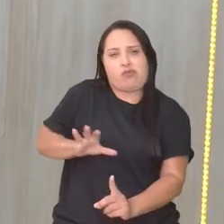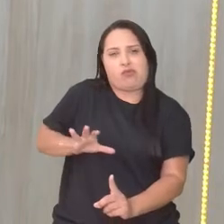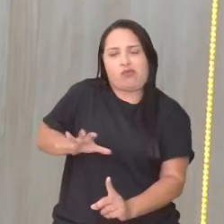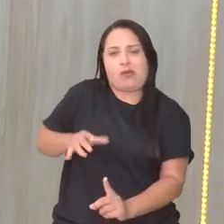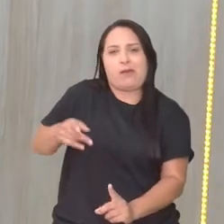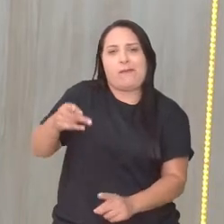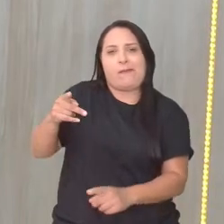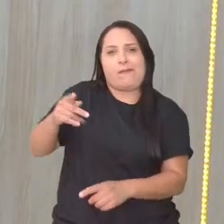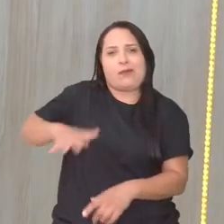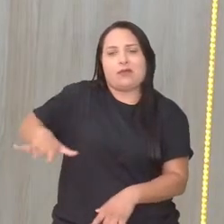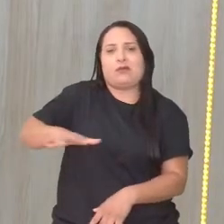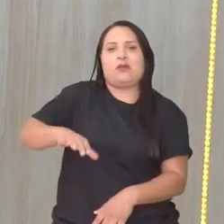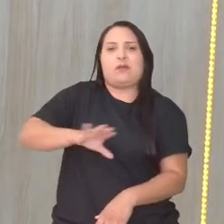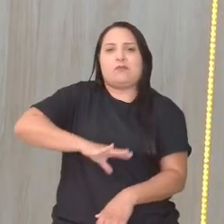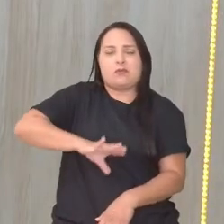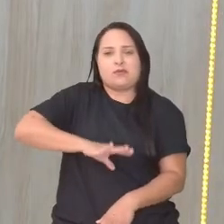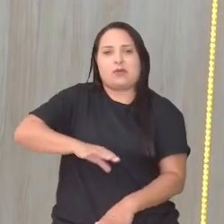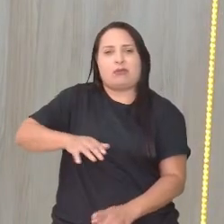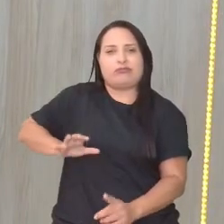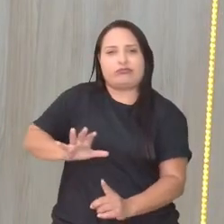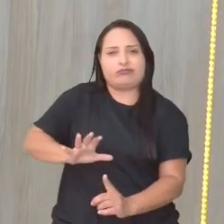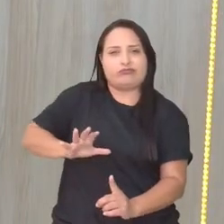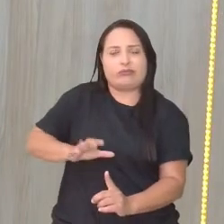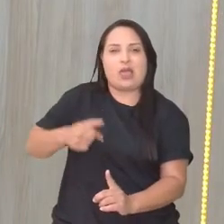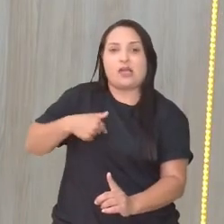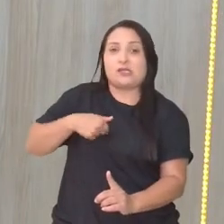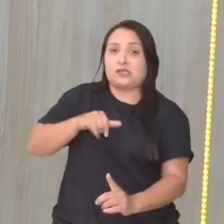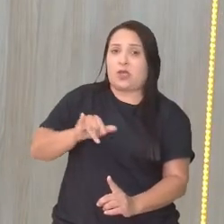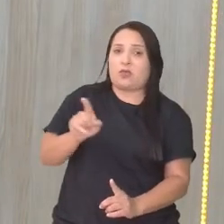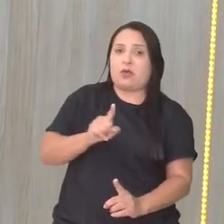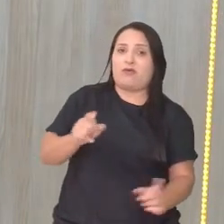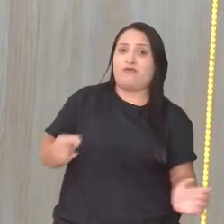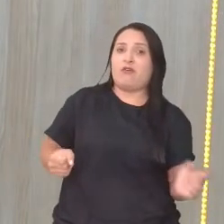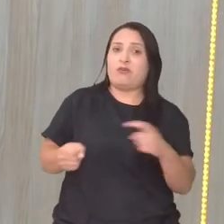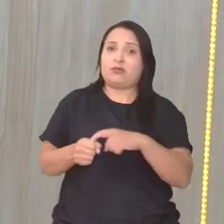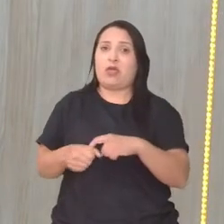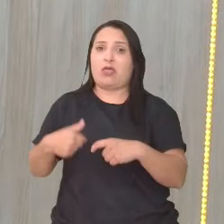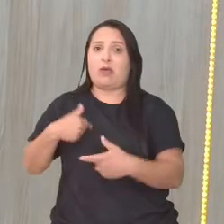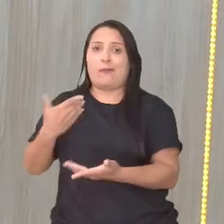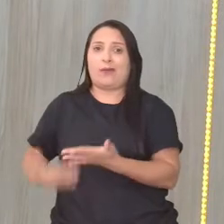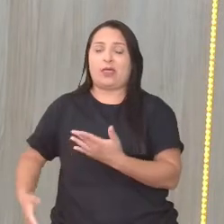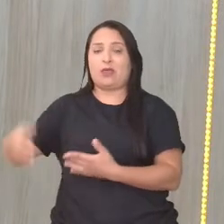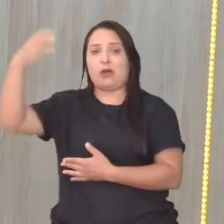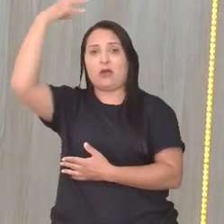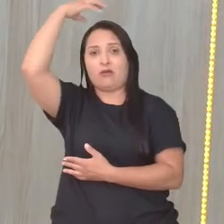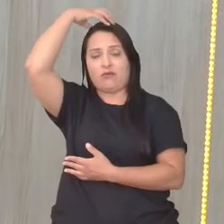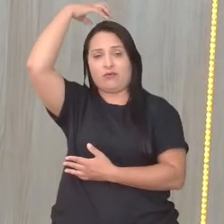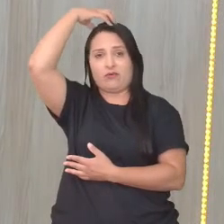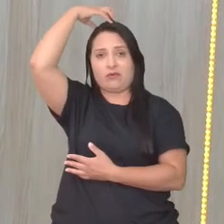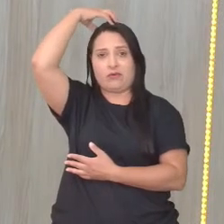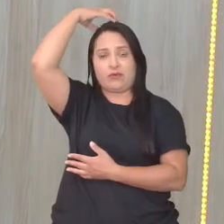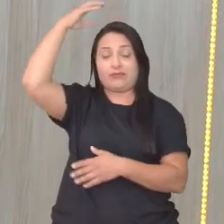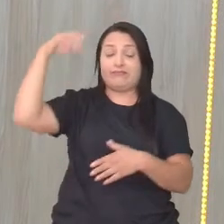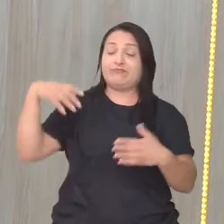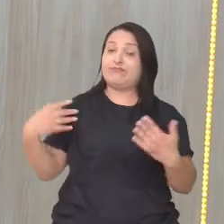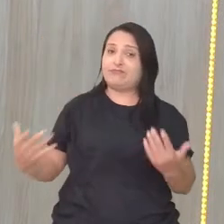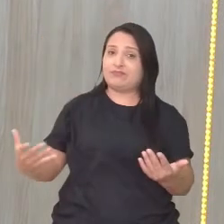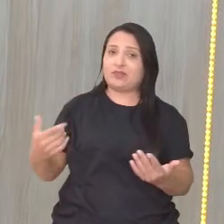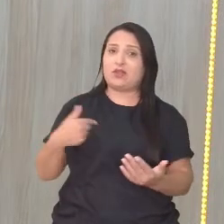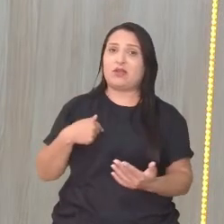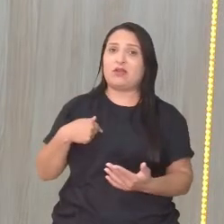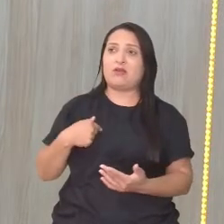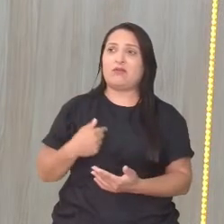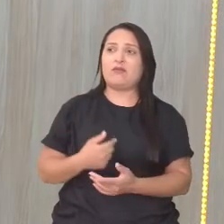de Portugal me pressionando aqui. Se eu não voltar, eu perco o trono, né? Eu perco a coroa. Mas eu